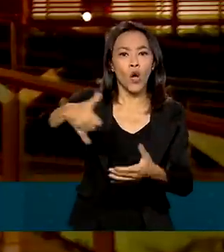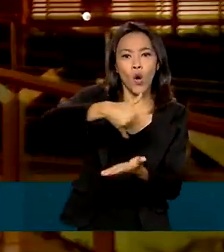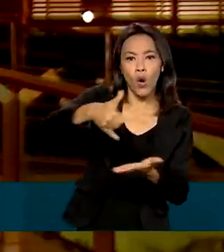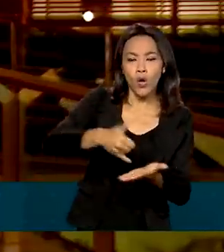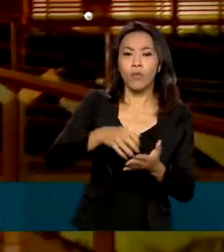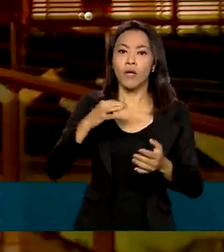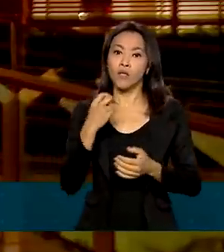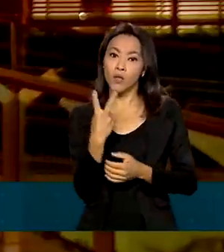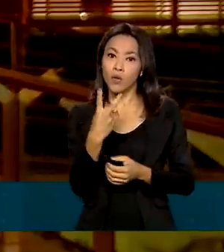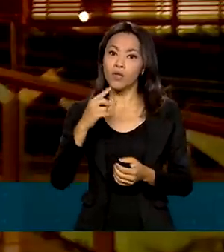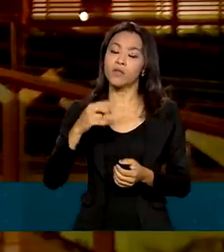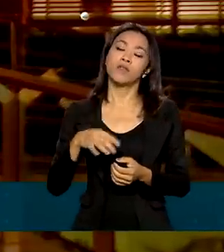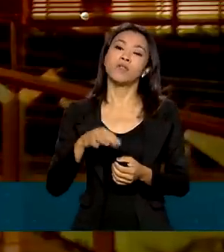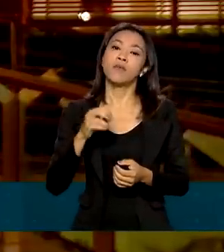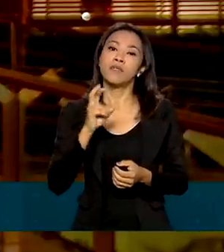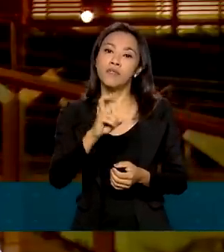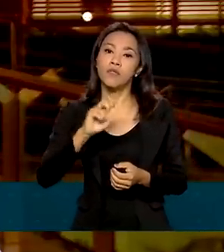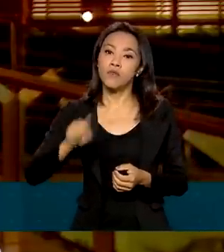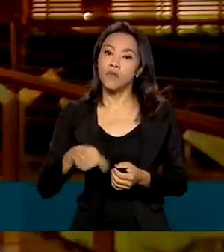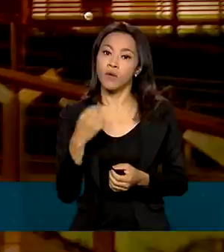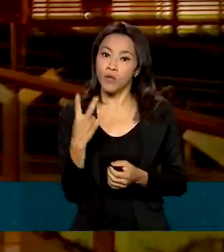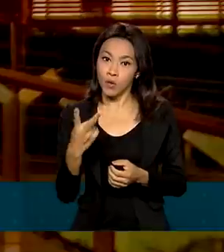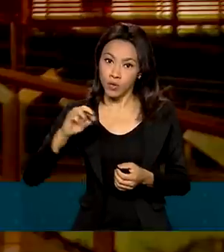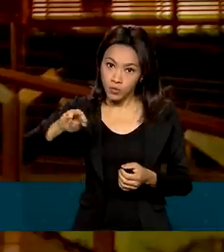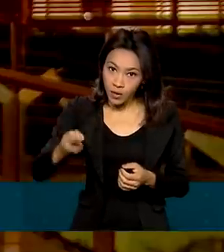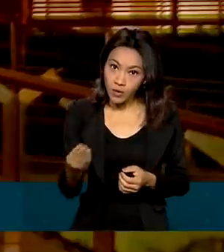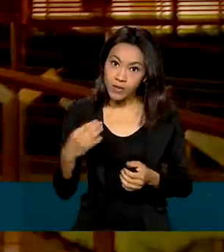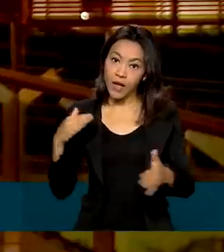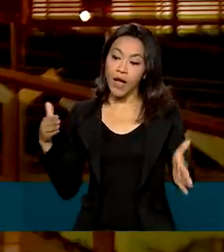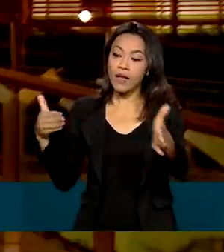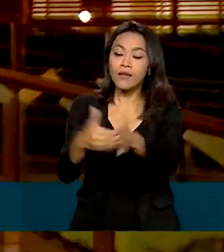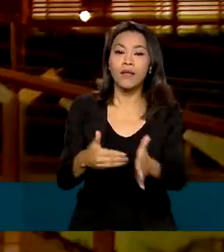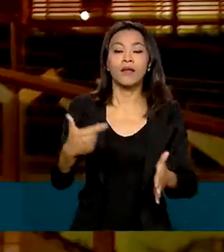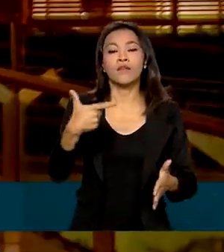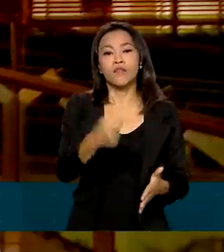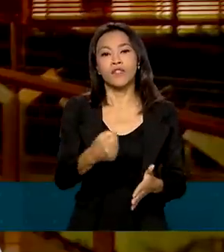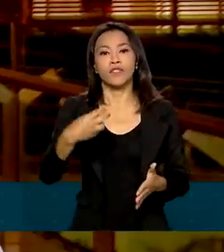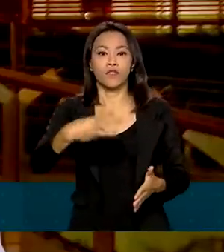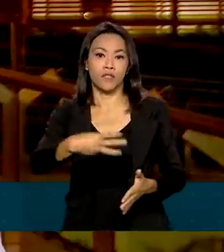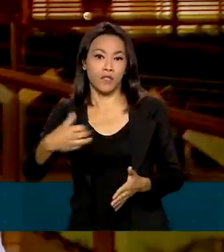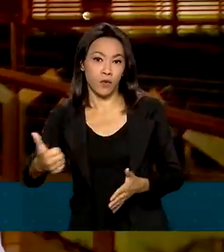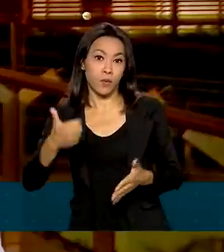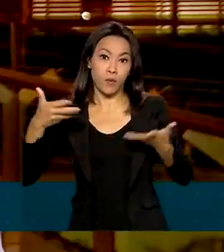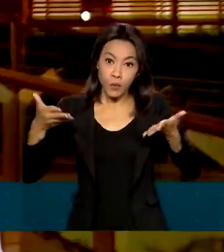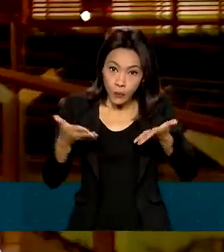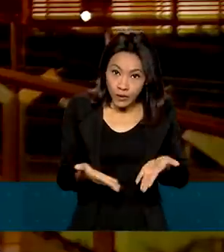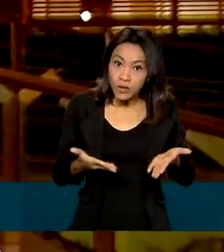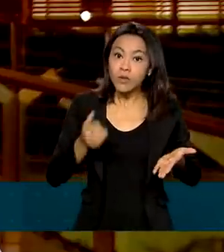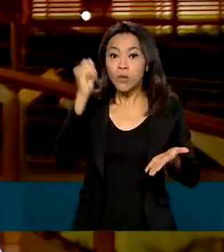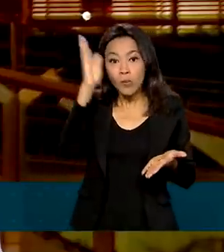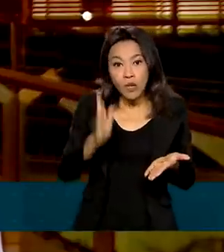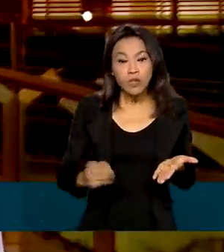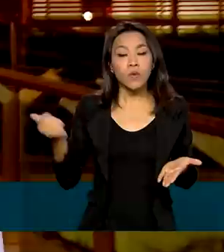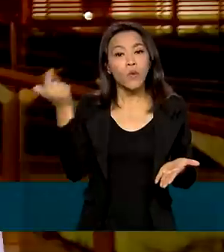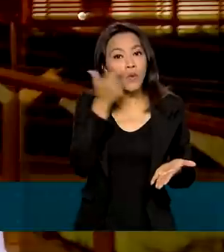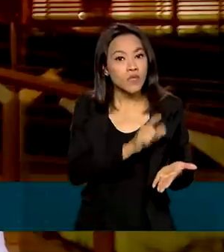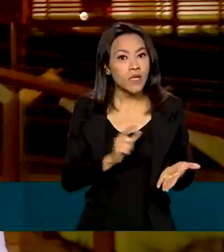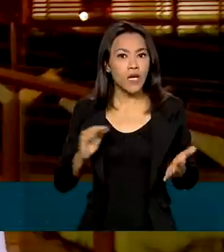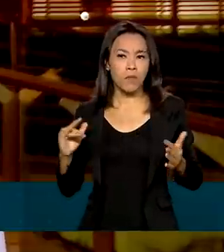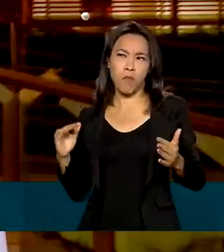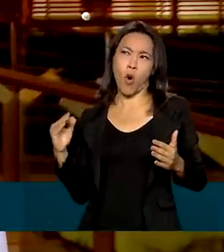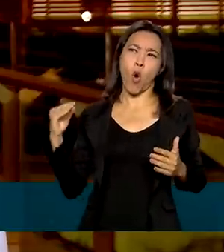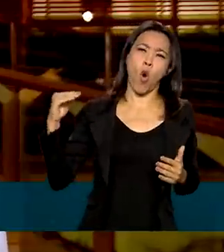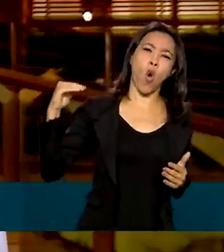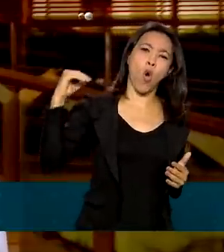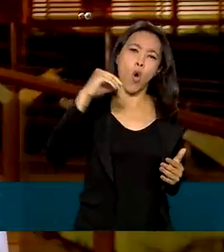,2 milhões de barris dia até 2031. Com isso, o Brasil poderá ficar entre os cinco